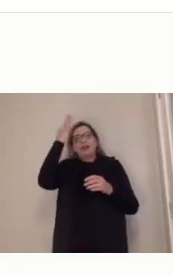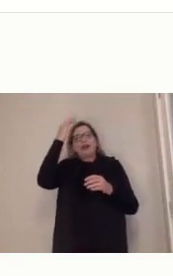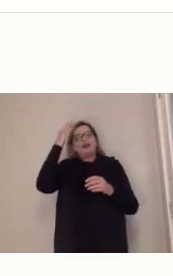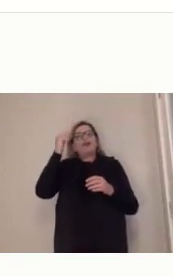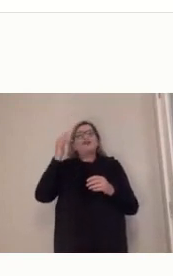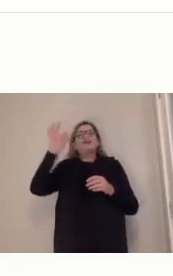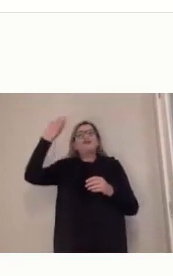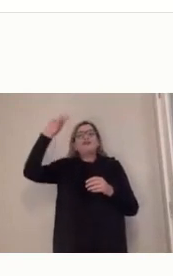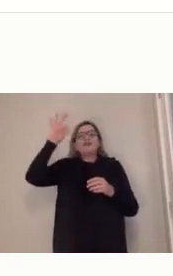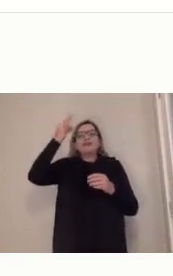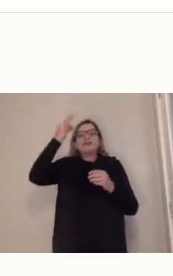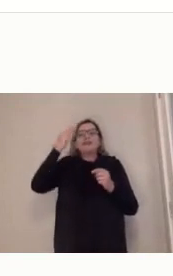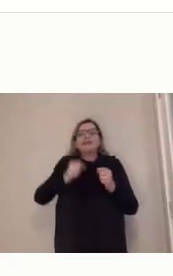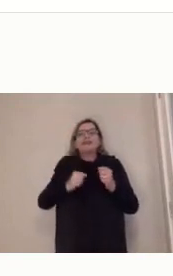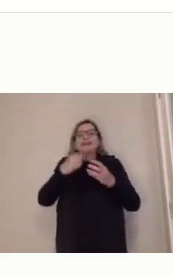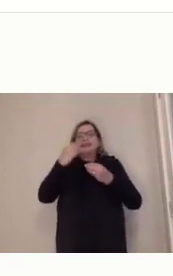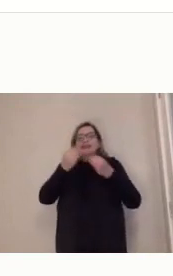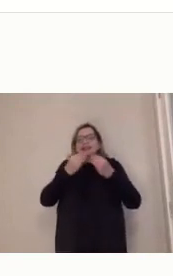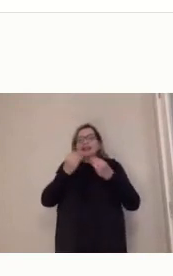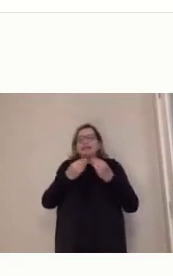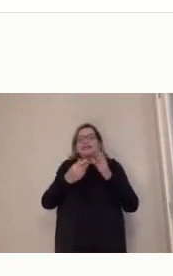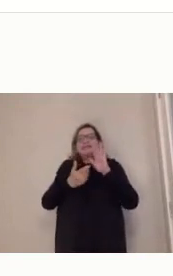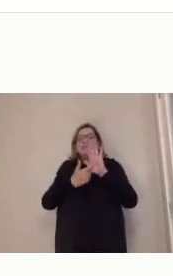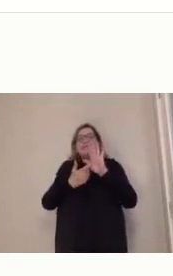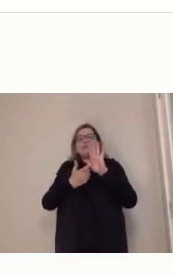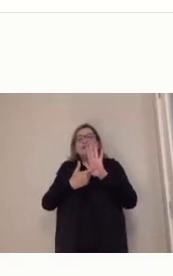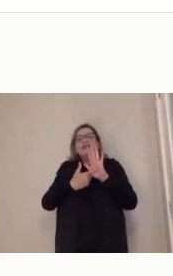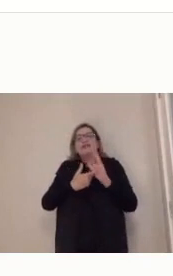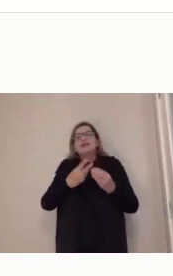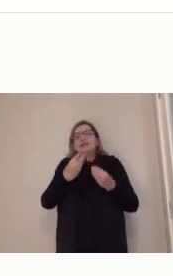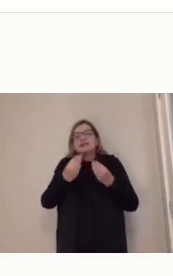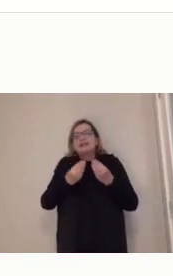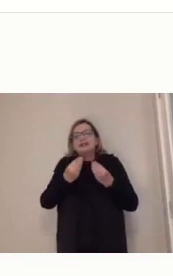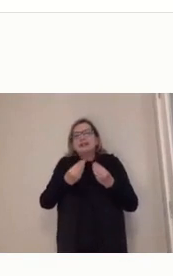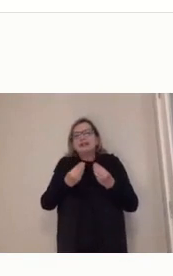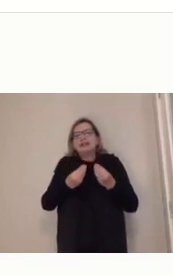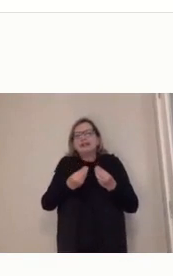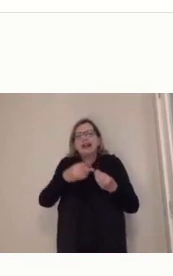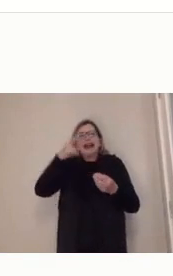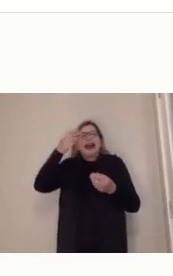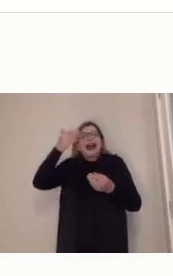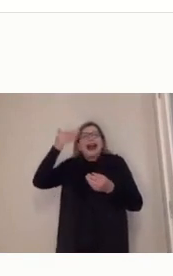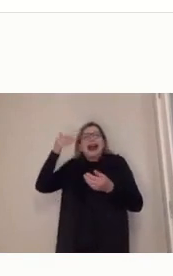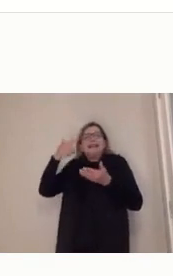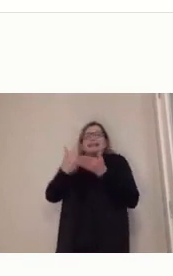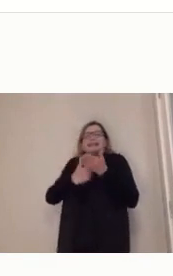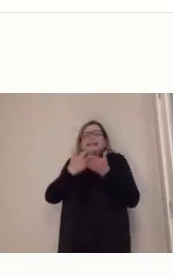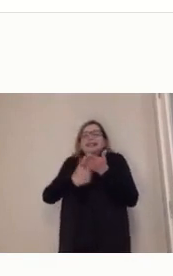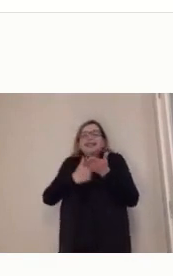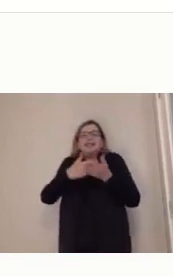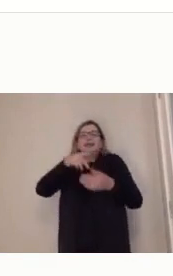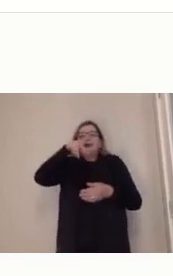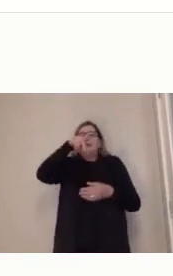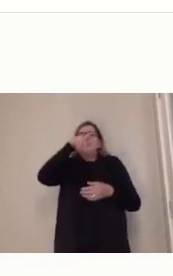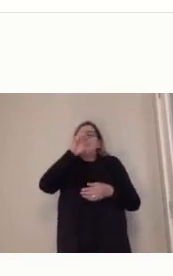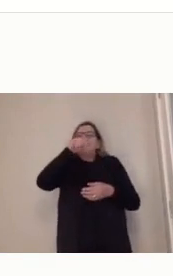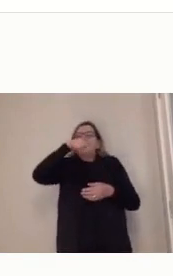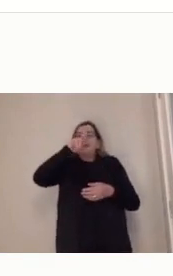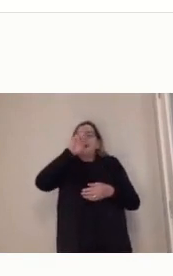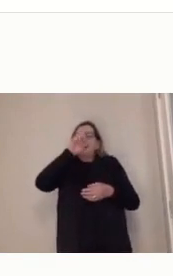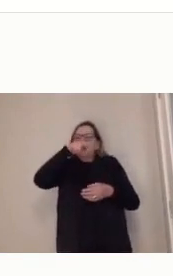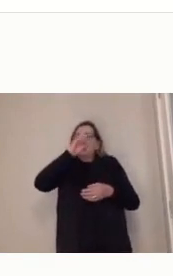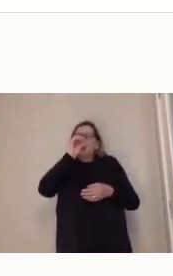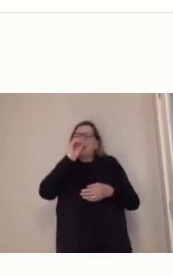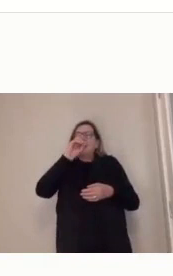alusão ao pequeno polegar, né? E, ao mesmo tempo, aos dedos, né? Os dedos polegares. Então, ele vai